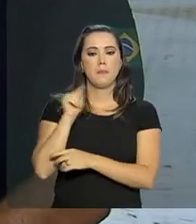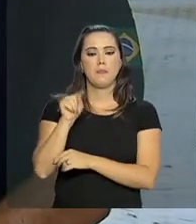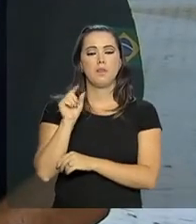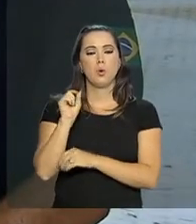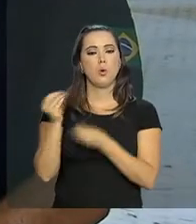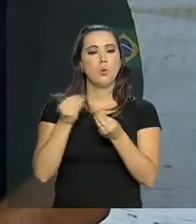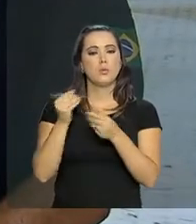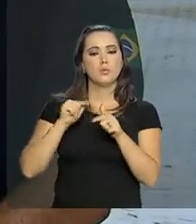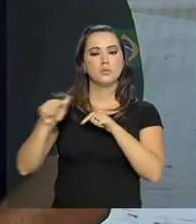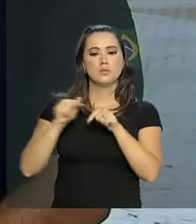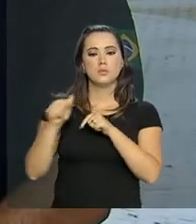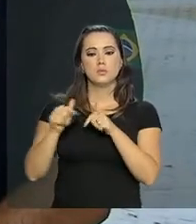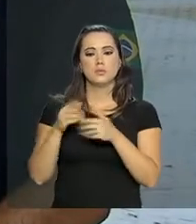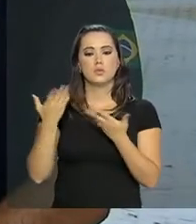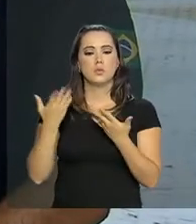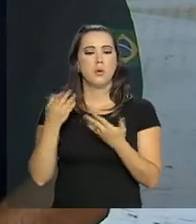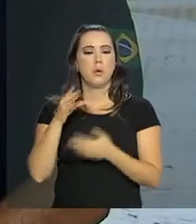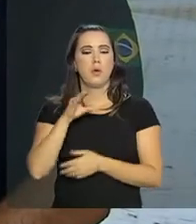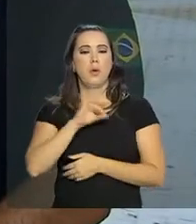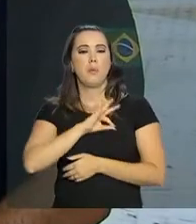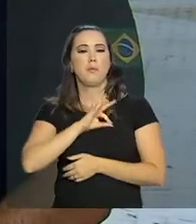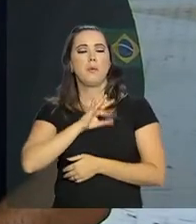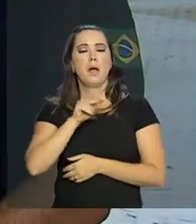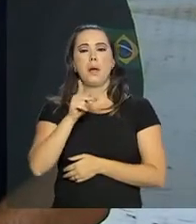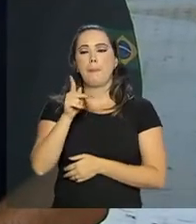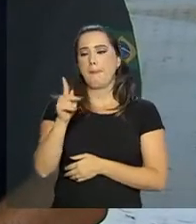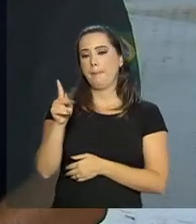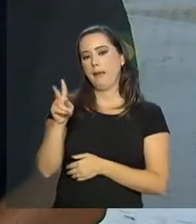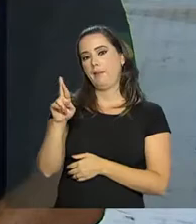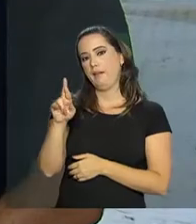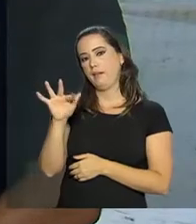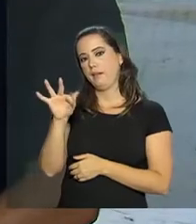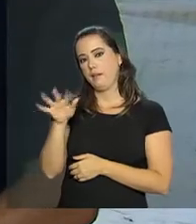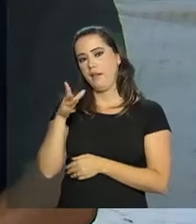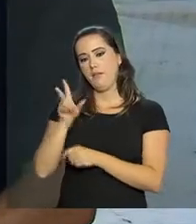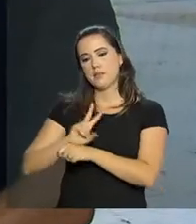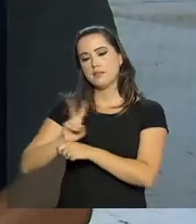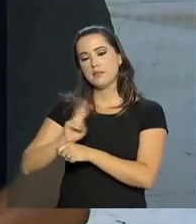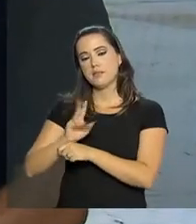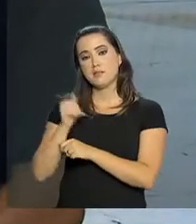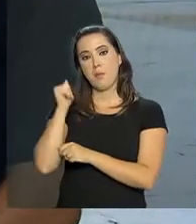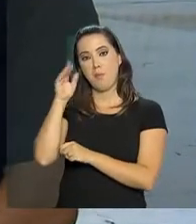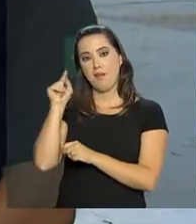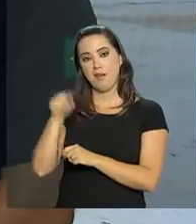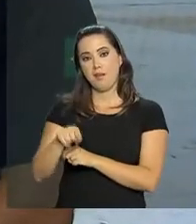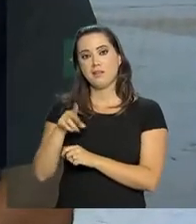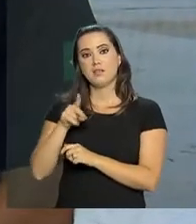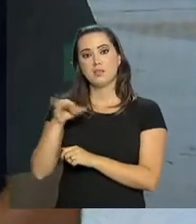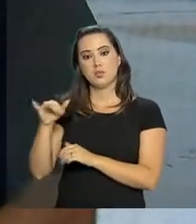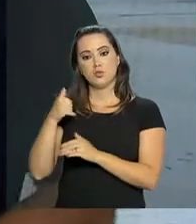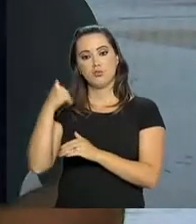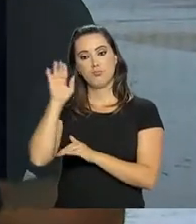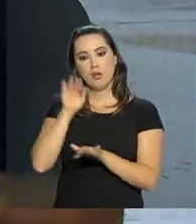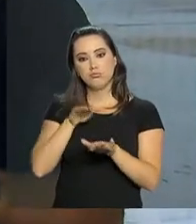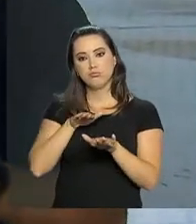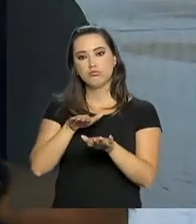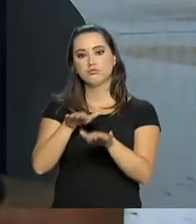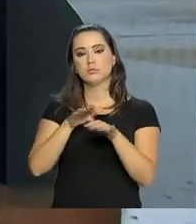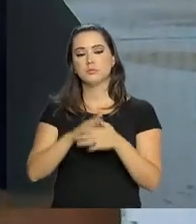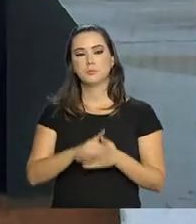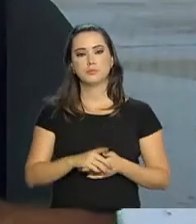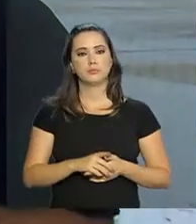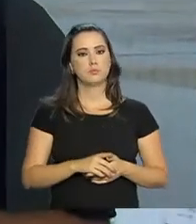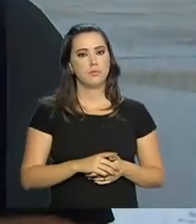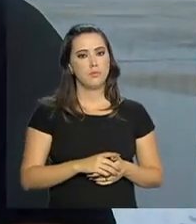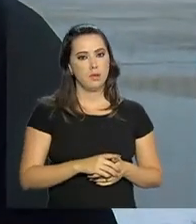operação, né? Como que a PRF vai reforçar a fiscalização nestes dias de maior movimento nas estradas? Bom, a gente faz um trabalho